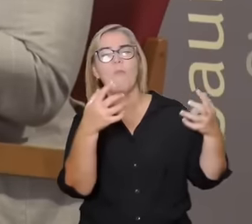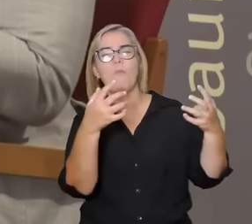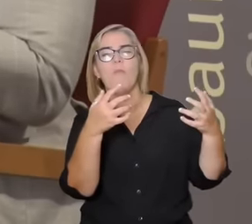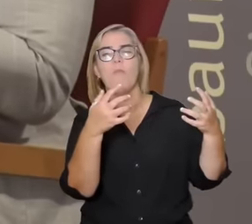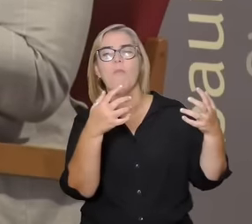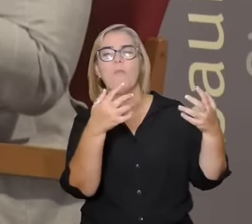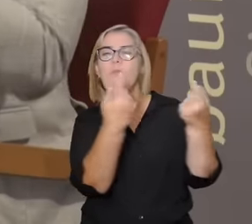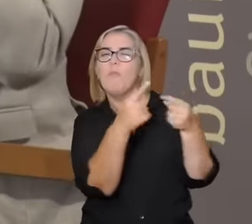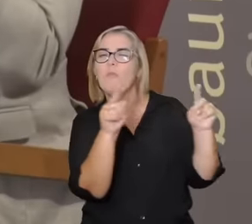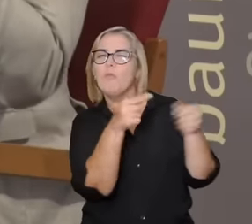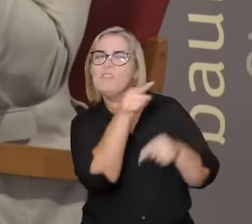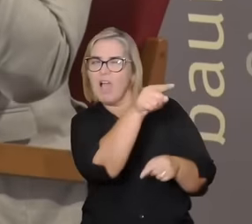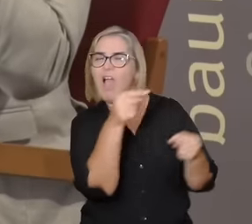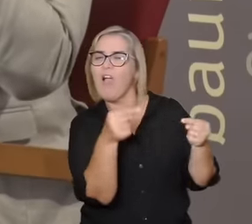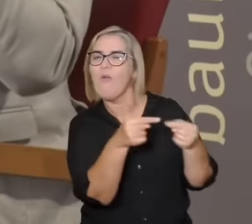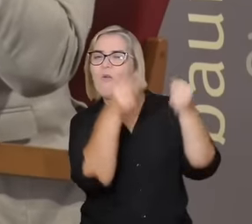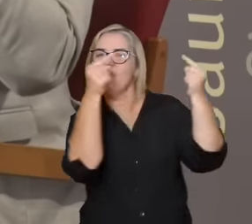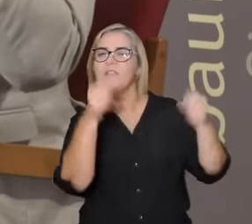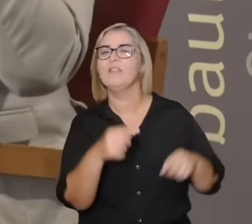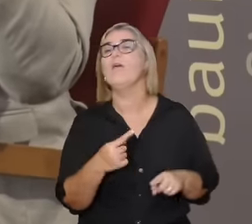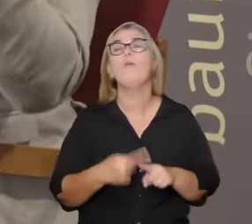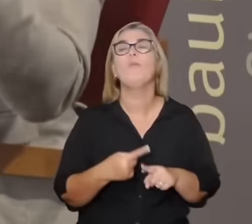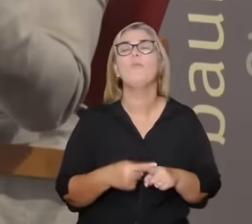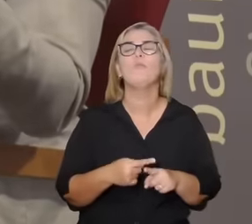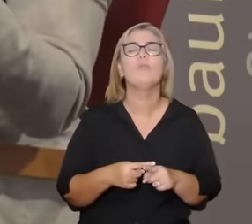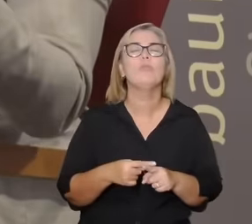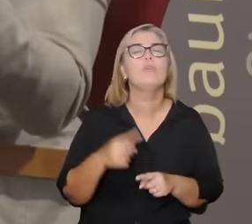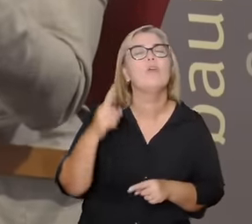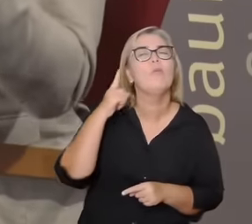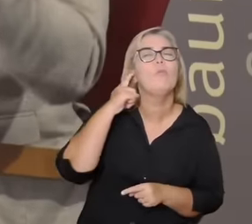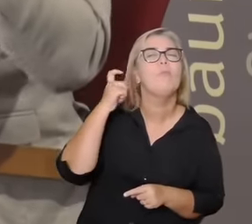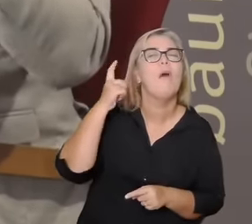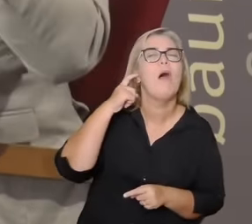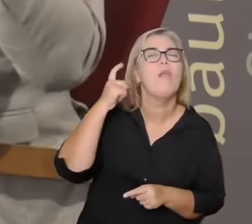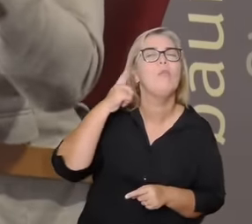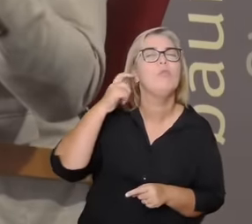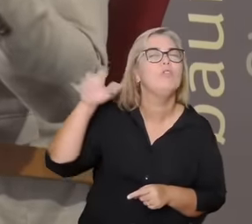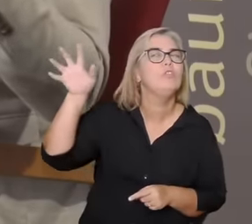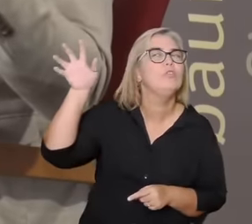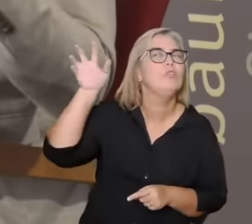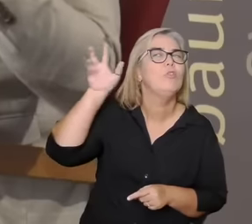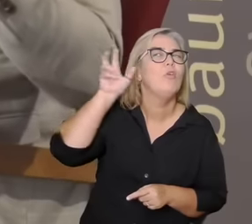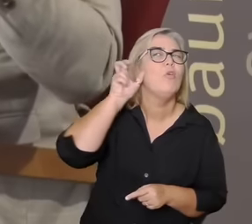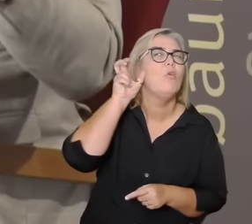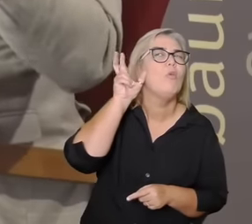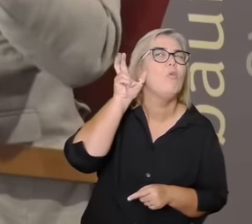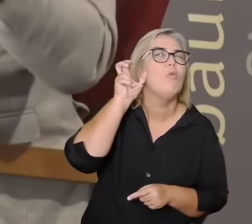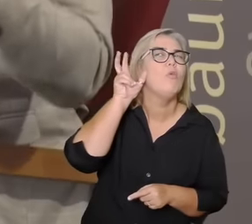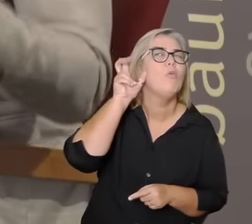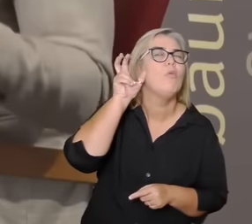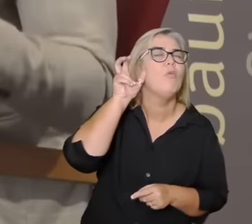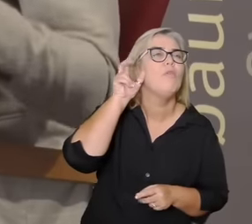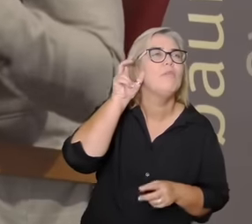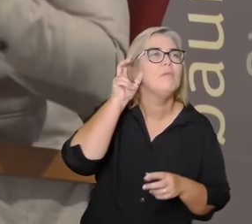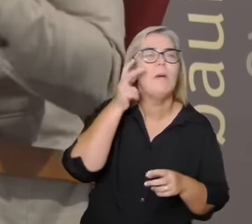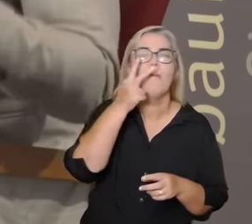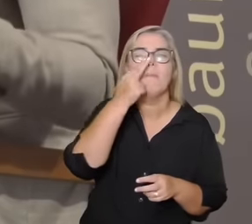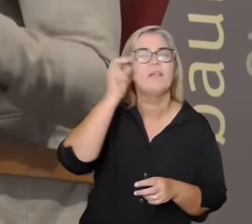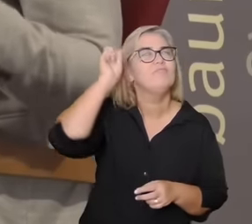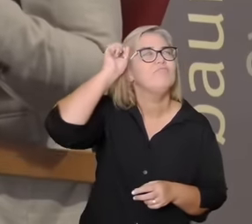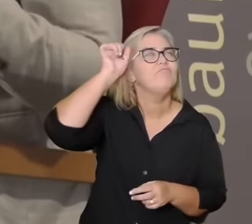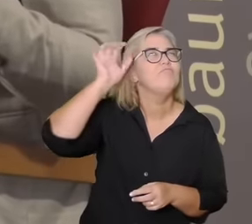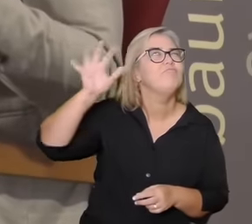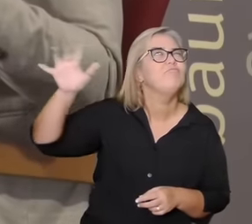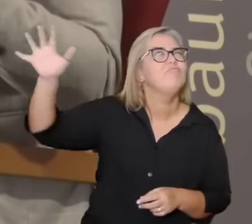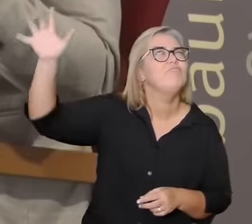narrativa porque o som tem uma psicoacústica a gente ouve certos sonhos inspira certos